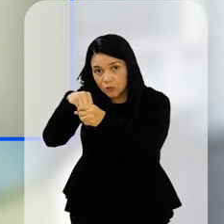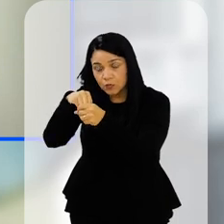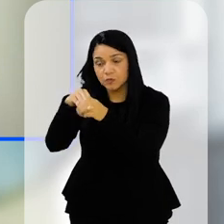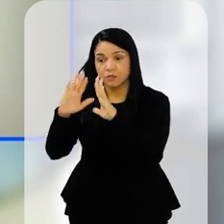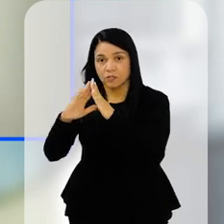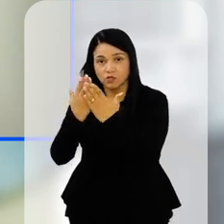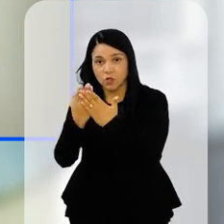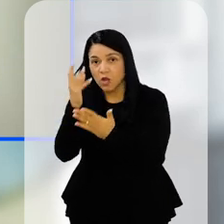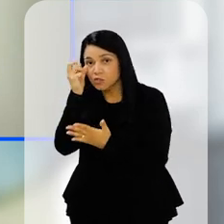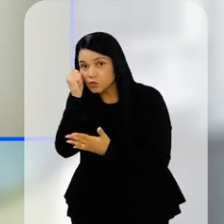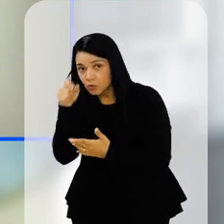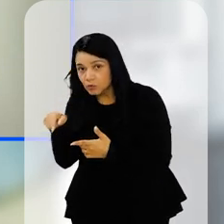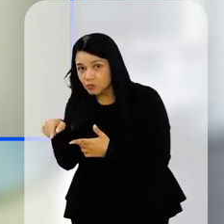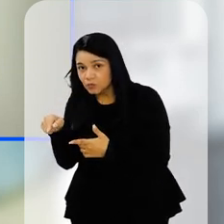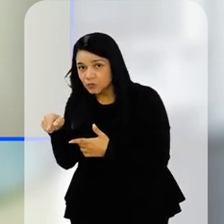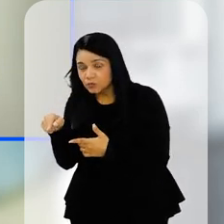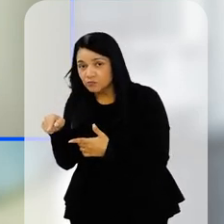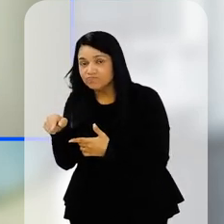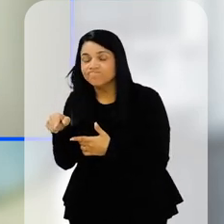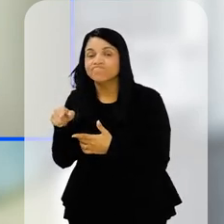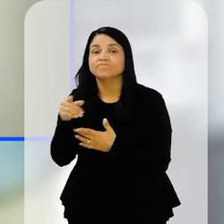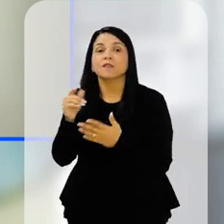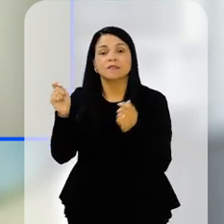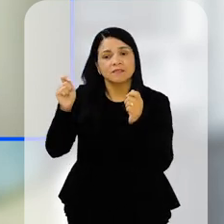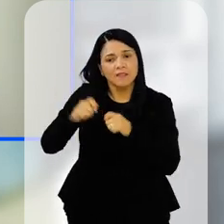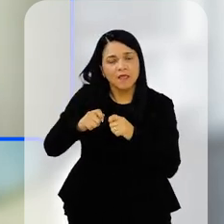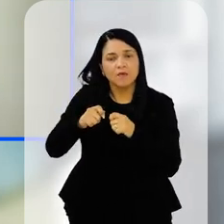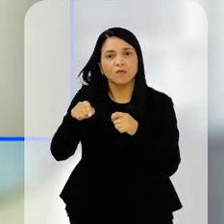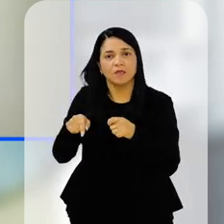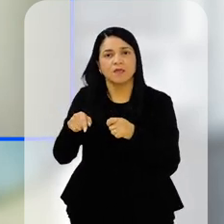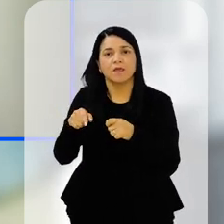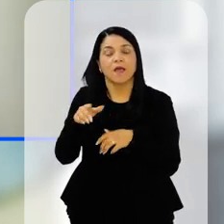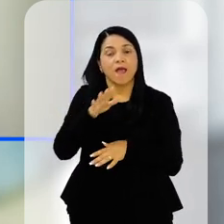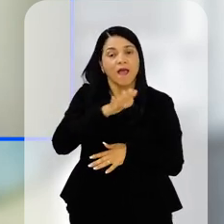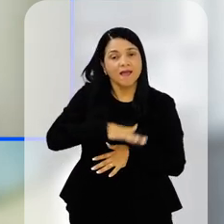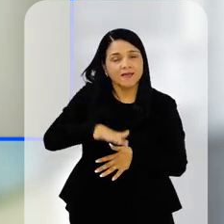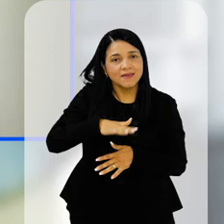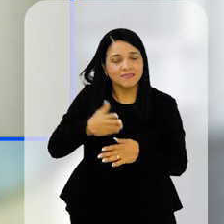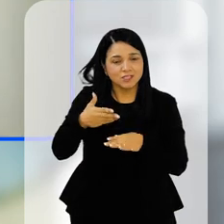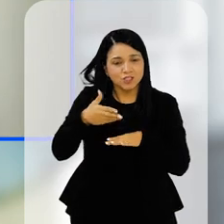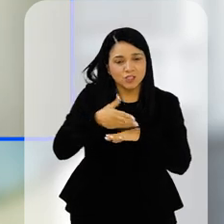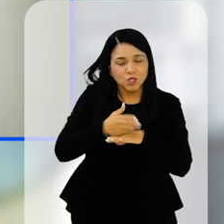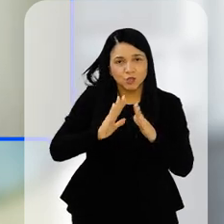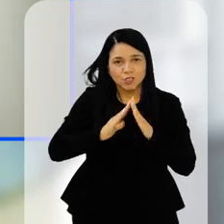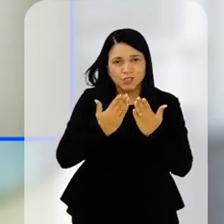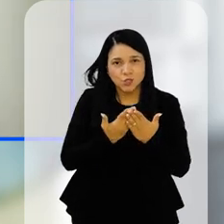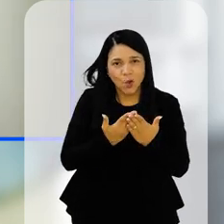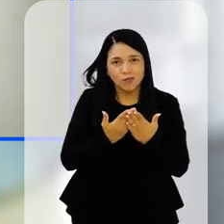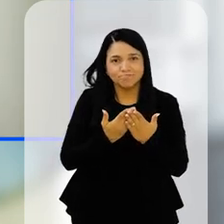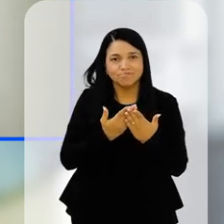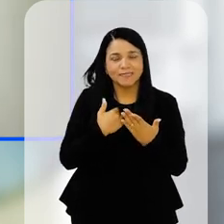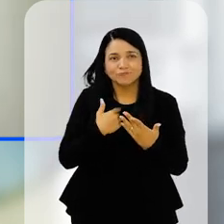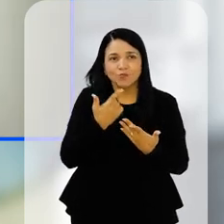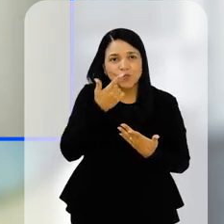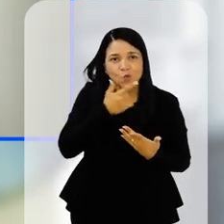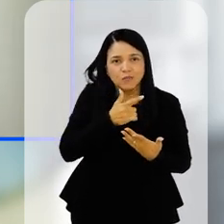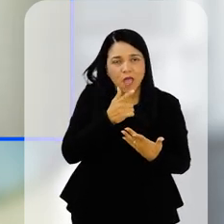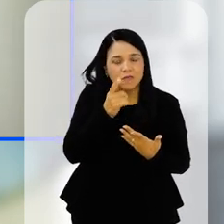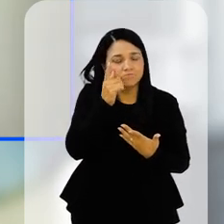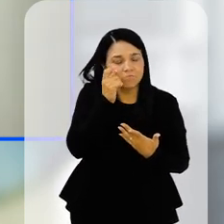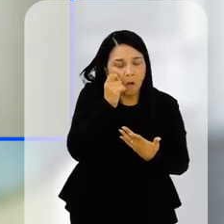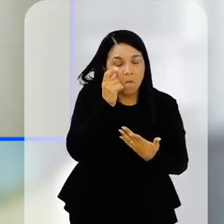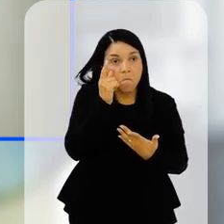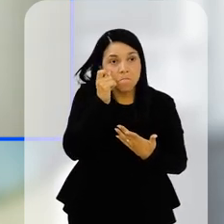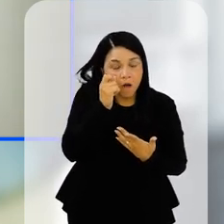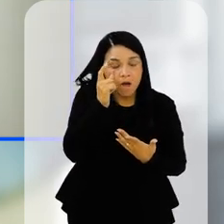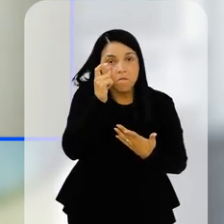nesse sentido elas vão permitir que a criança que chegou privada possa dormir para poder aprender e que a criança que já aprendeu